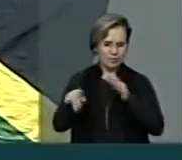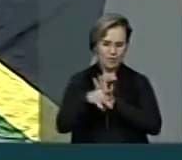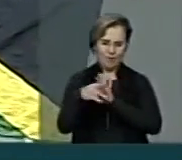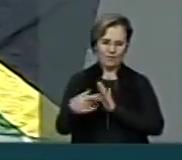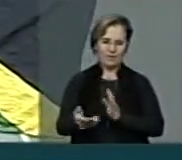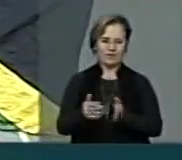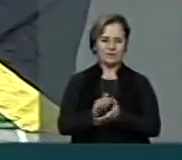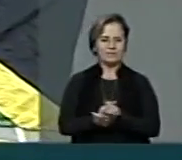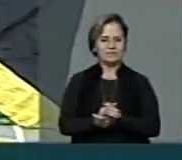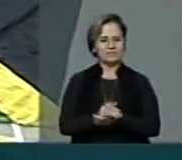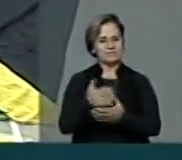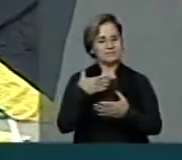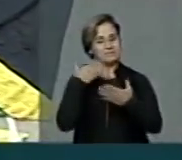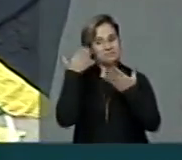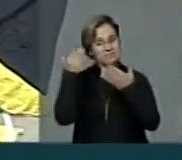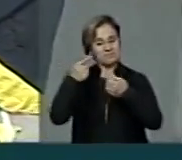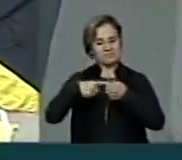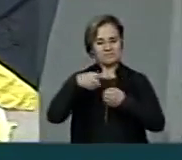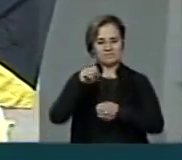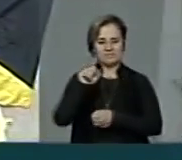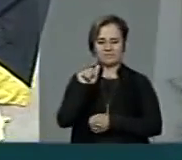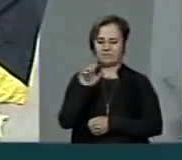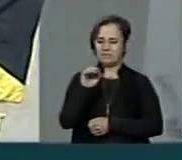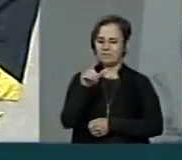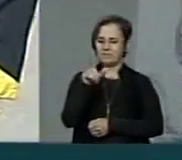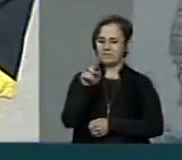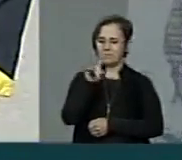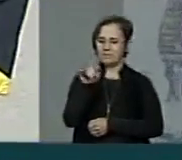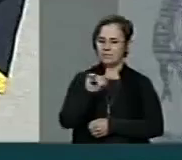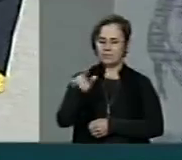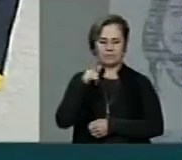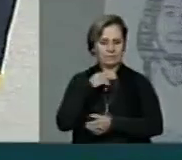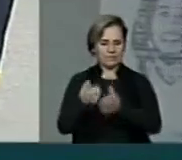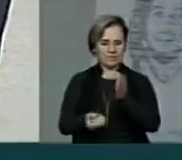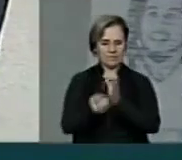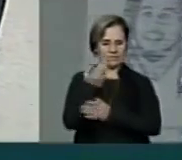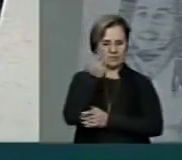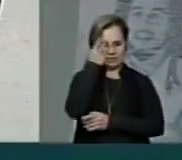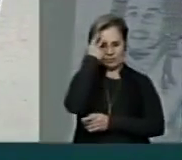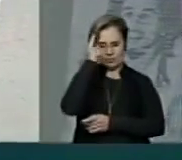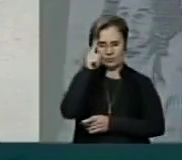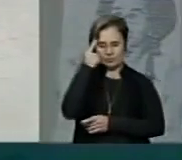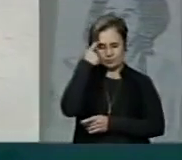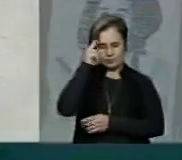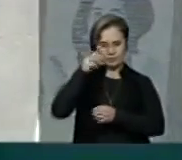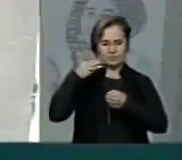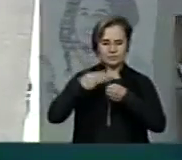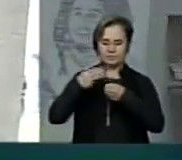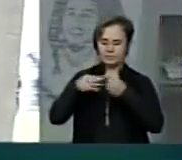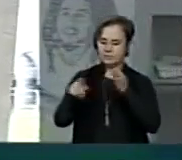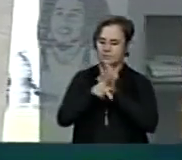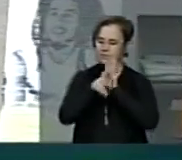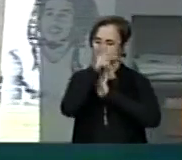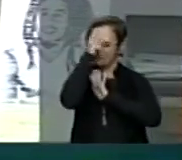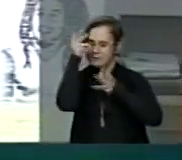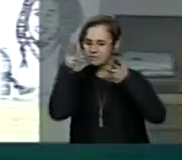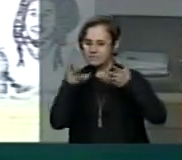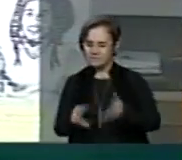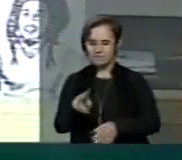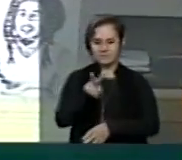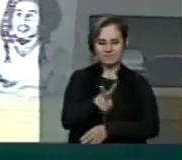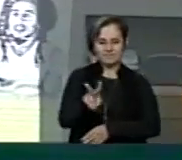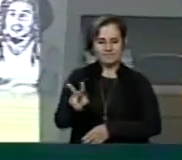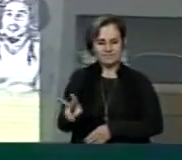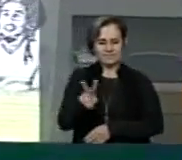Então, lá em São Luís, nós criamos o dia municipal do reggaeiro. Eu tinha um colega de deputado estadual,